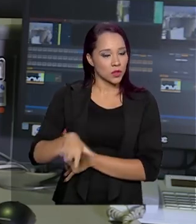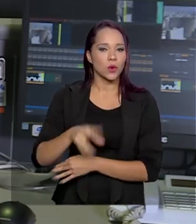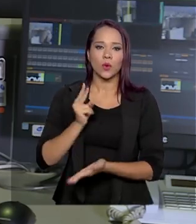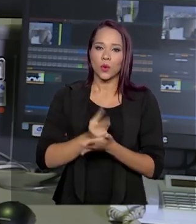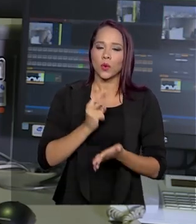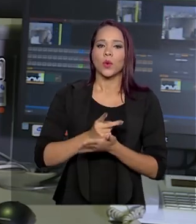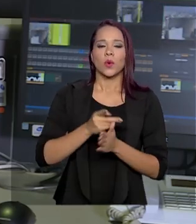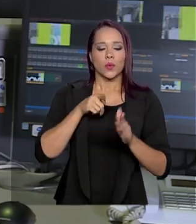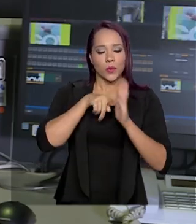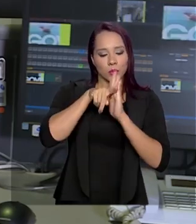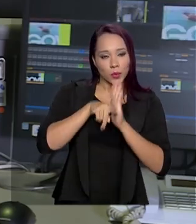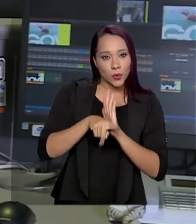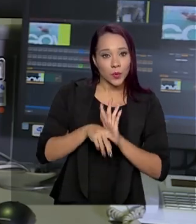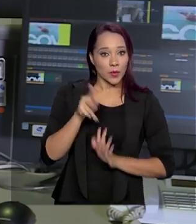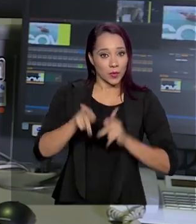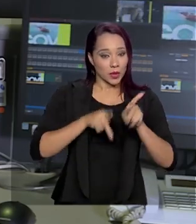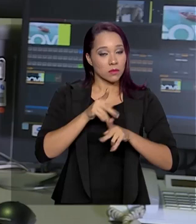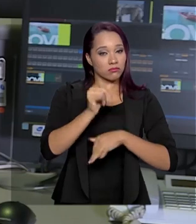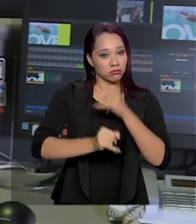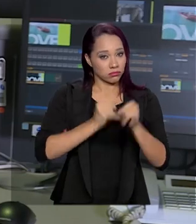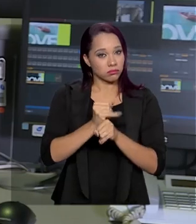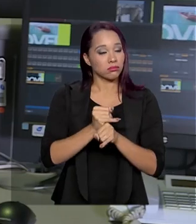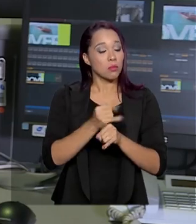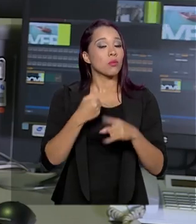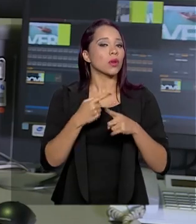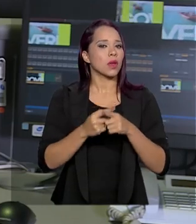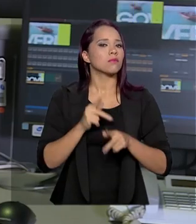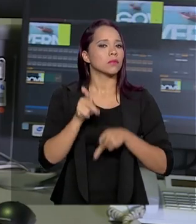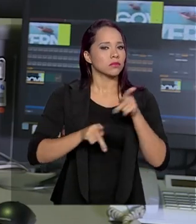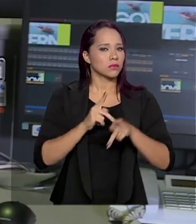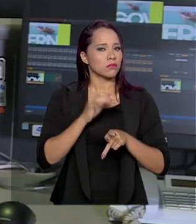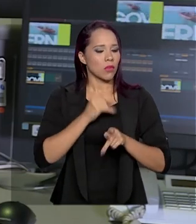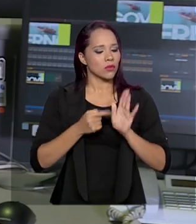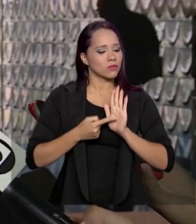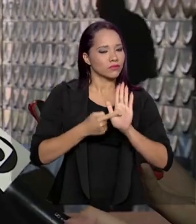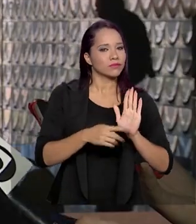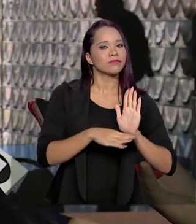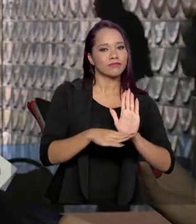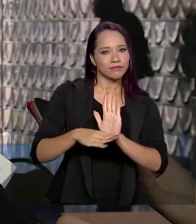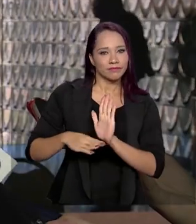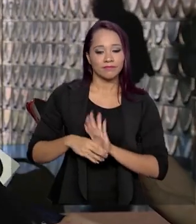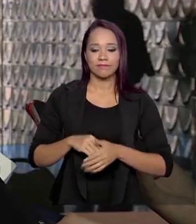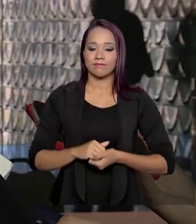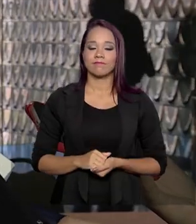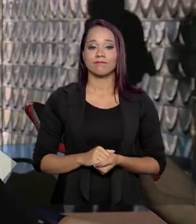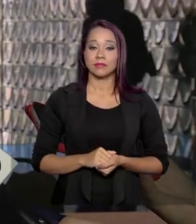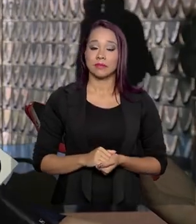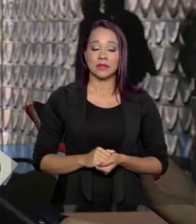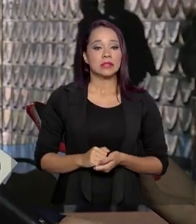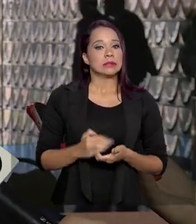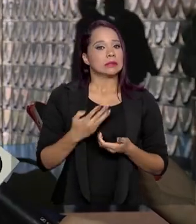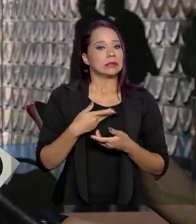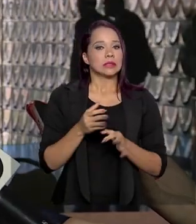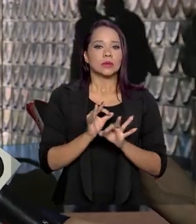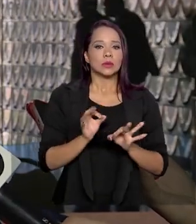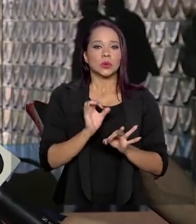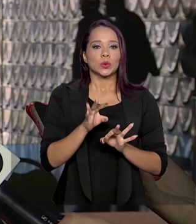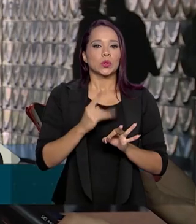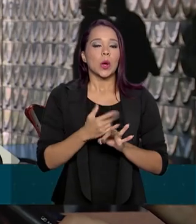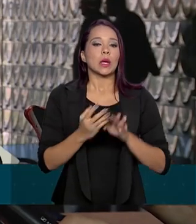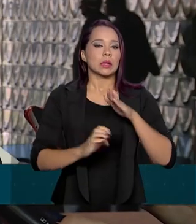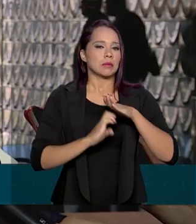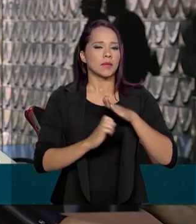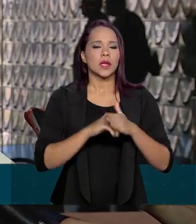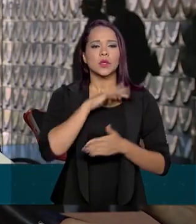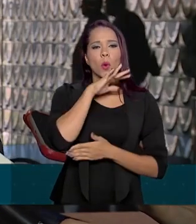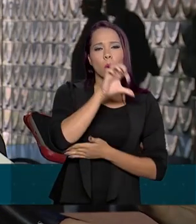consulta pública na internet para que a população possa fazer contribuições. Nem necessariamente partir do princípio de que empresas são